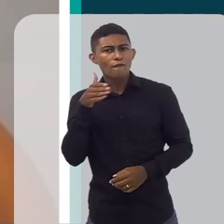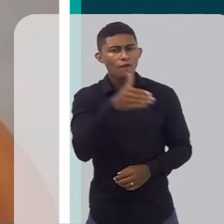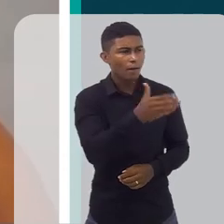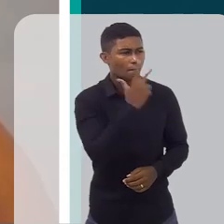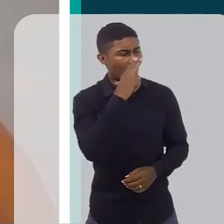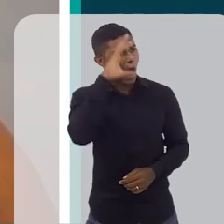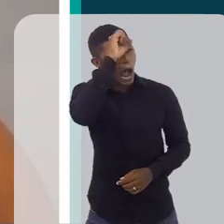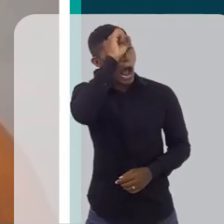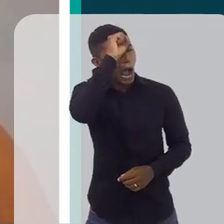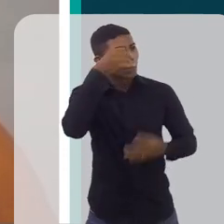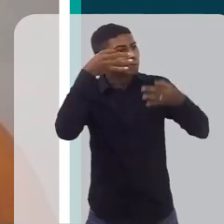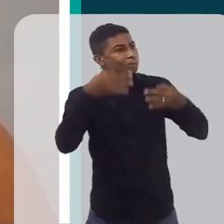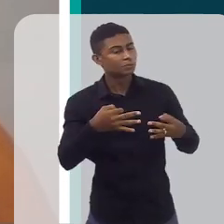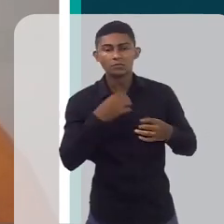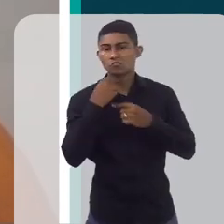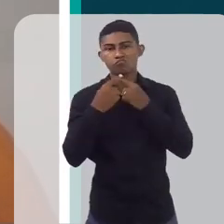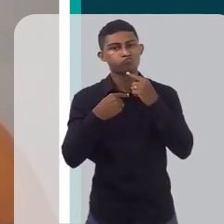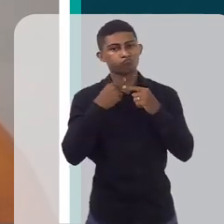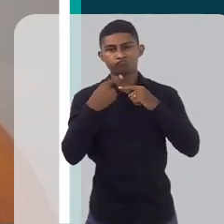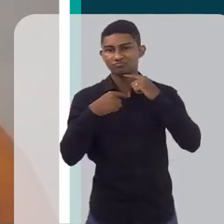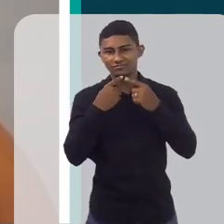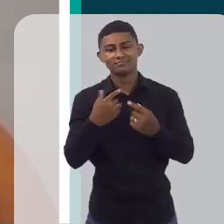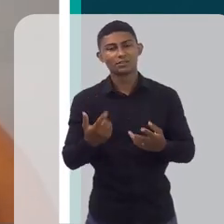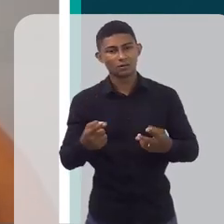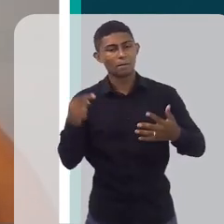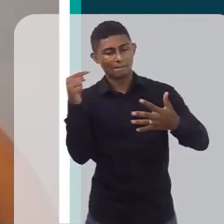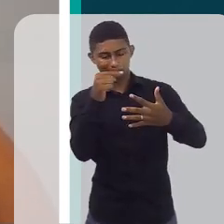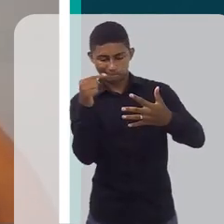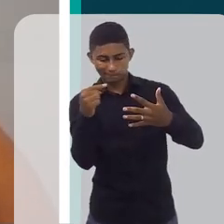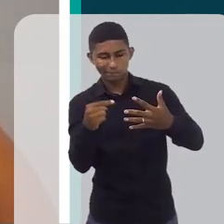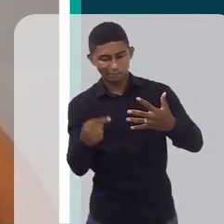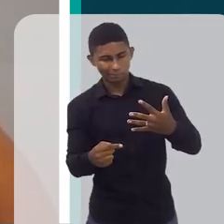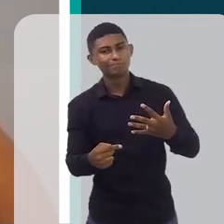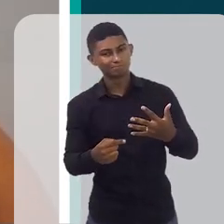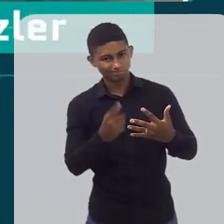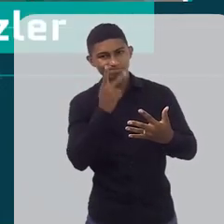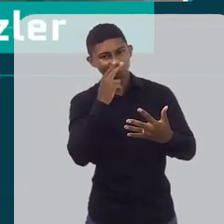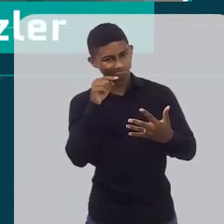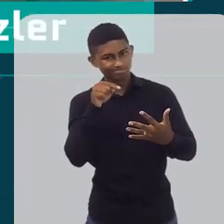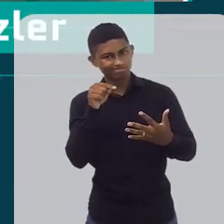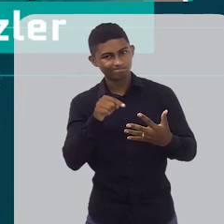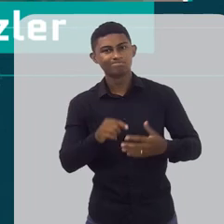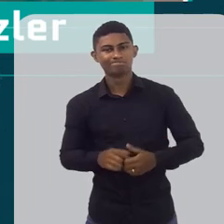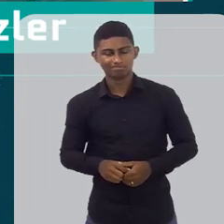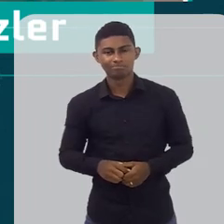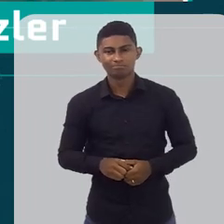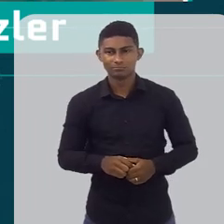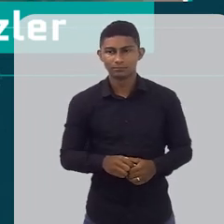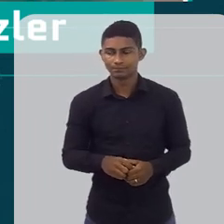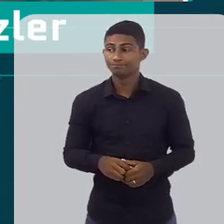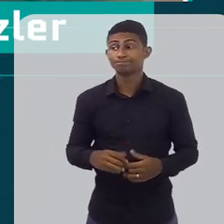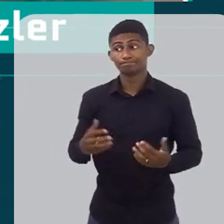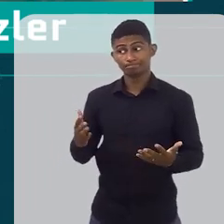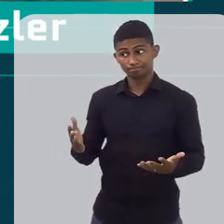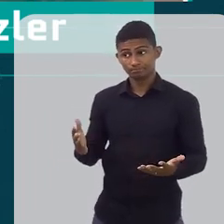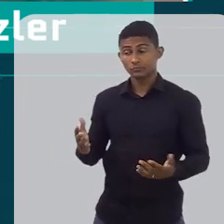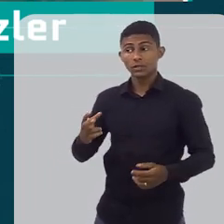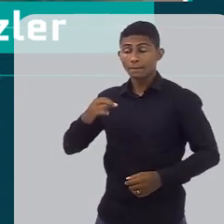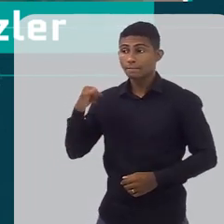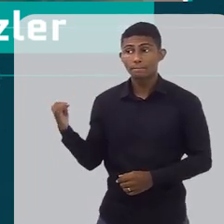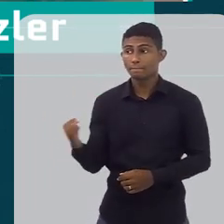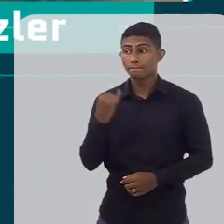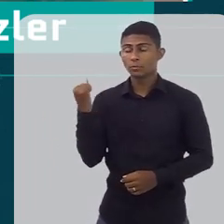isso também é outro fator predisponente para contribuir com a obesidade infantil. Então, é importante